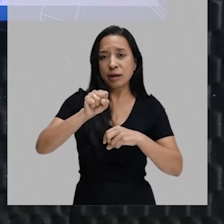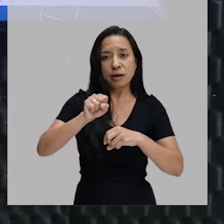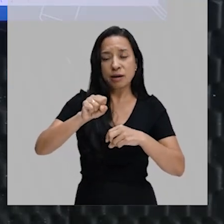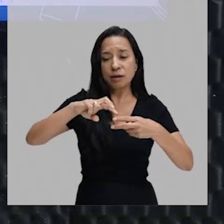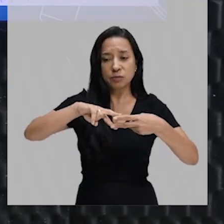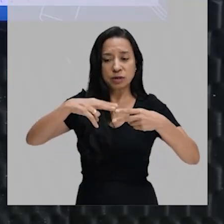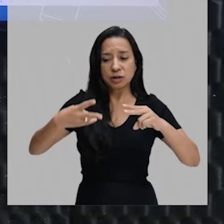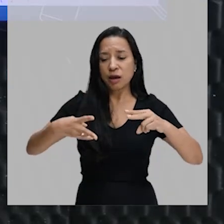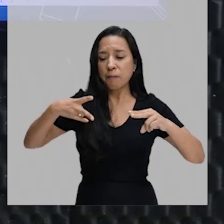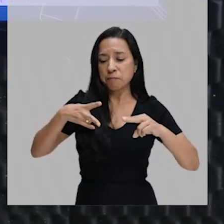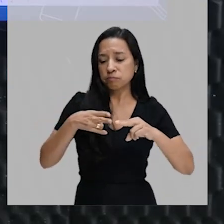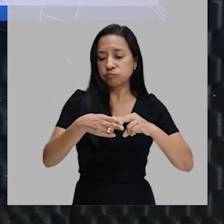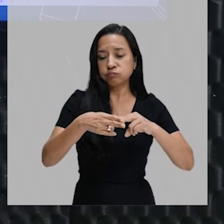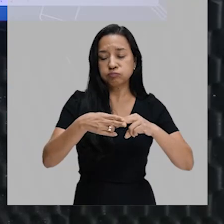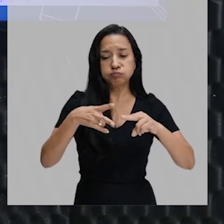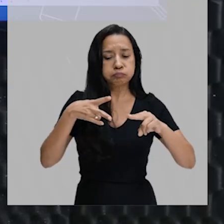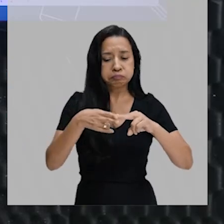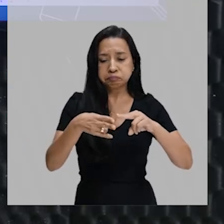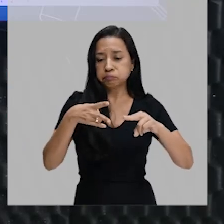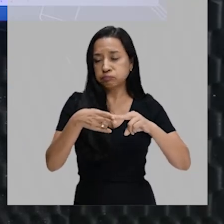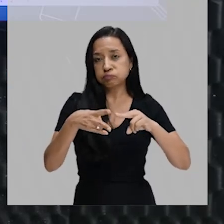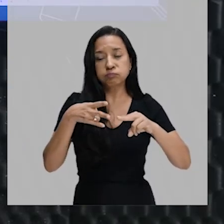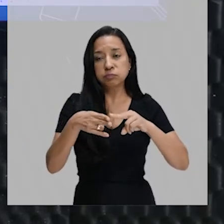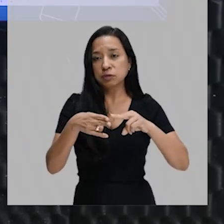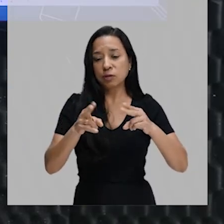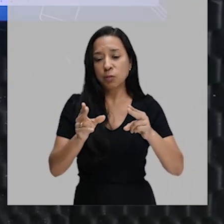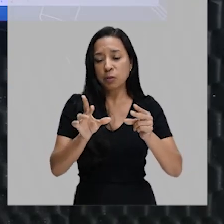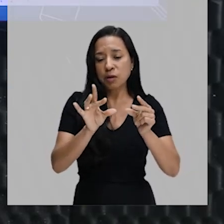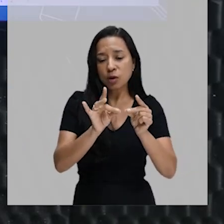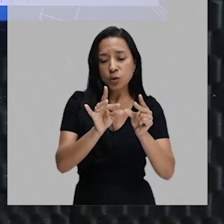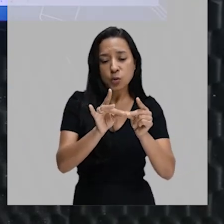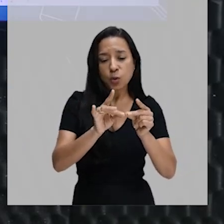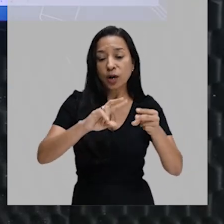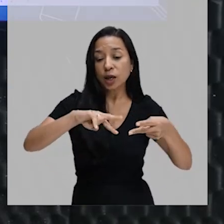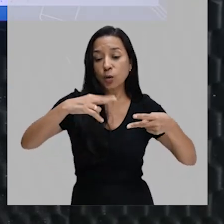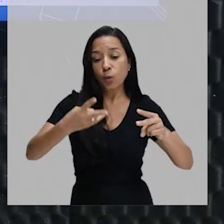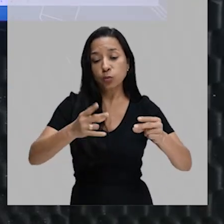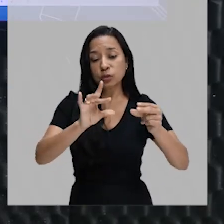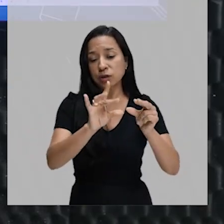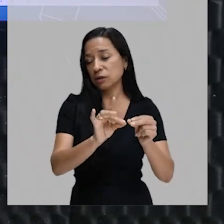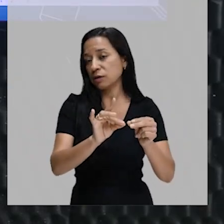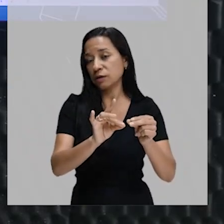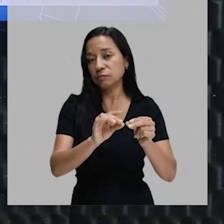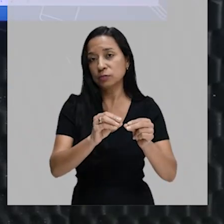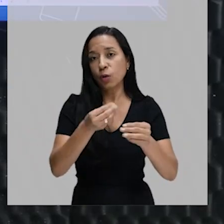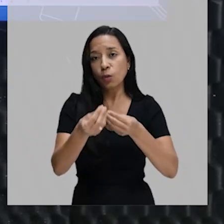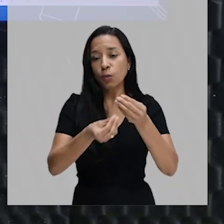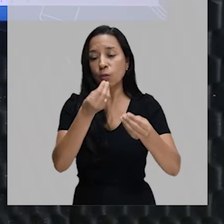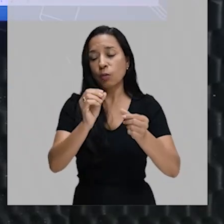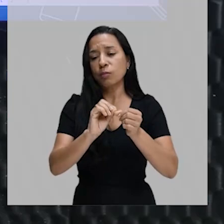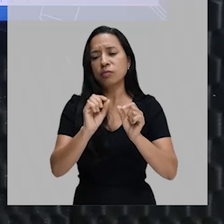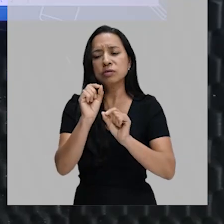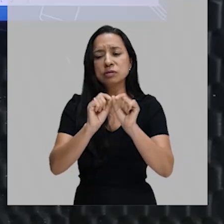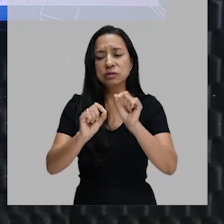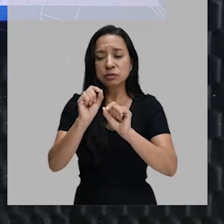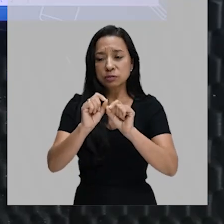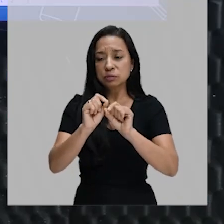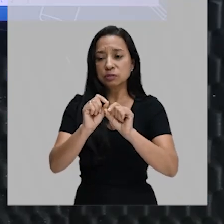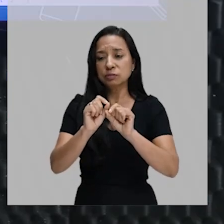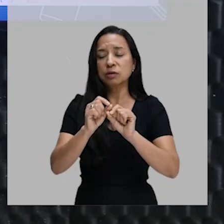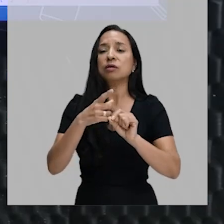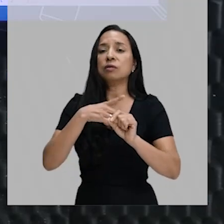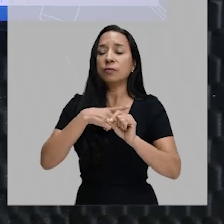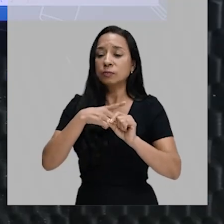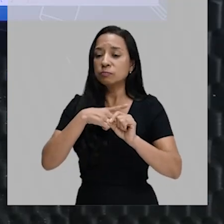pegar uma tesoura e cortar esse DNA e colar no outro DNA. Como é que se faz isso? Para isso,